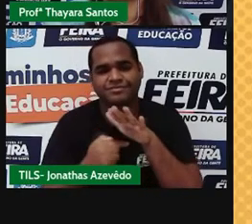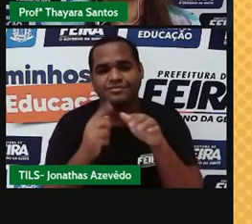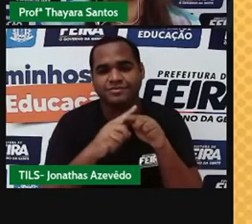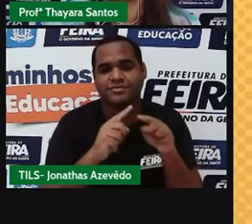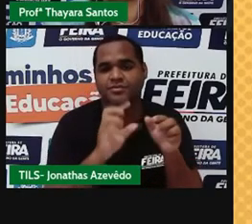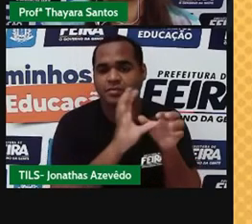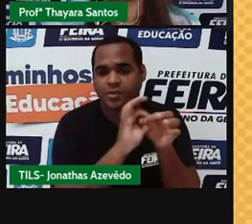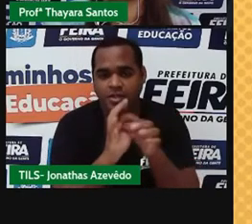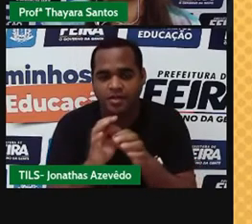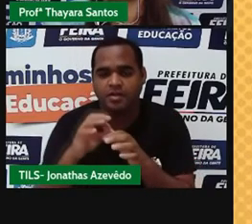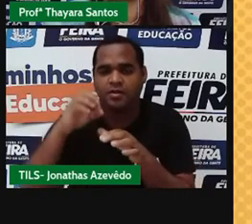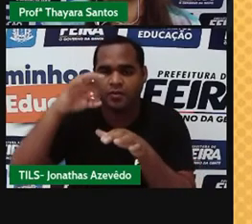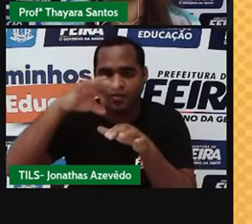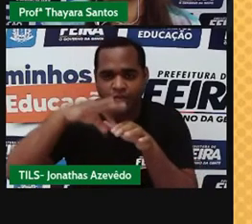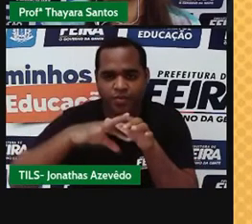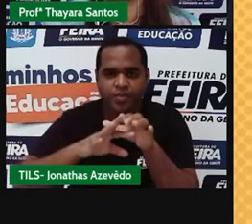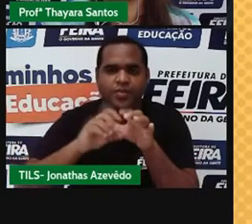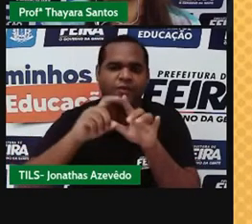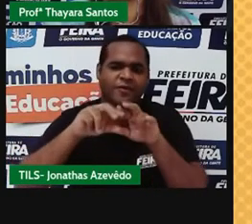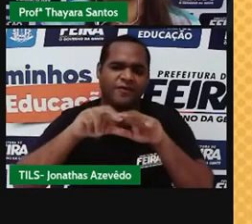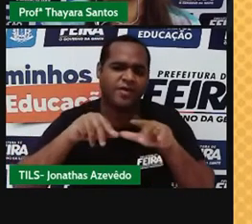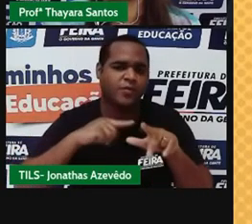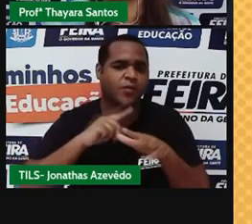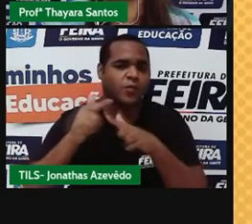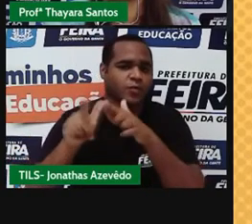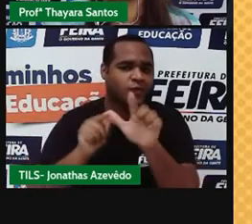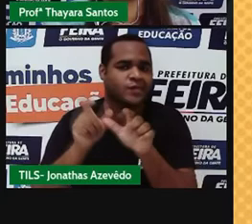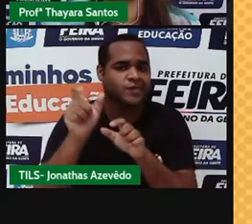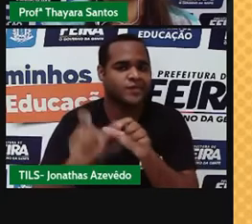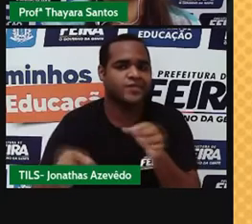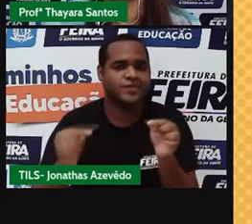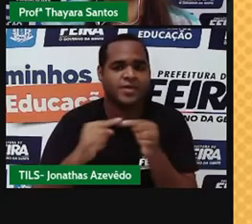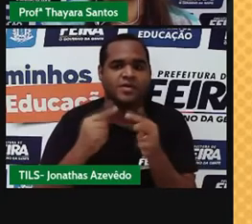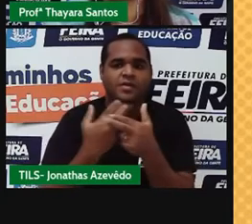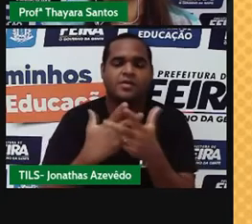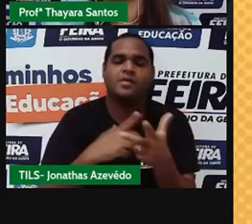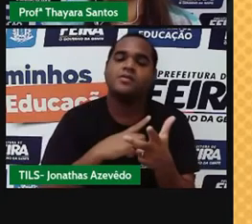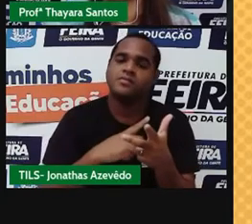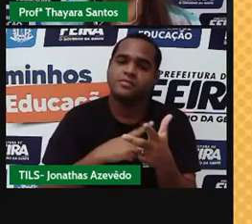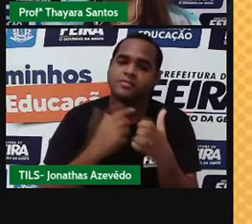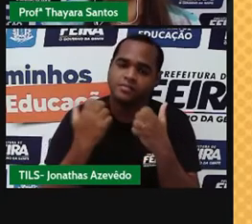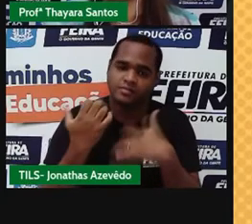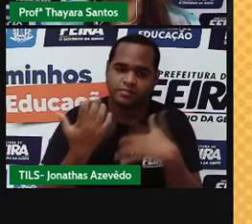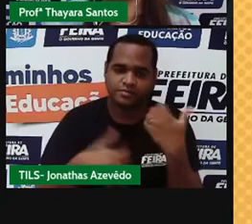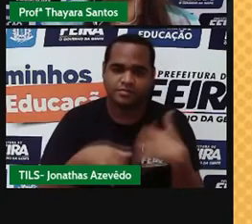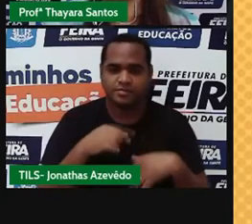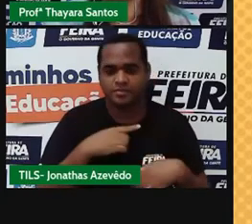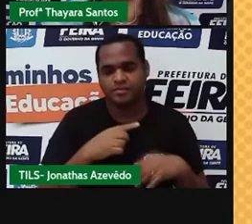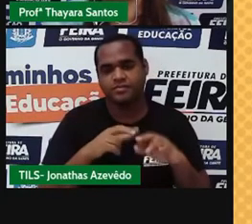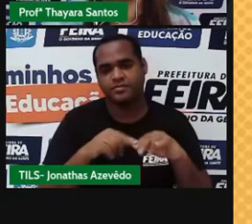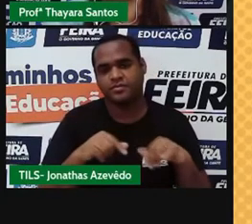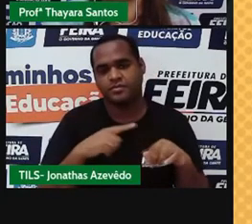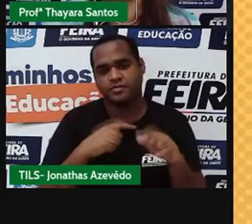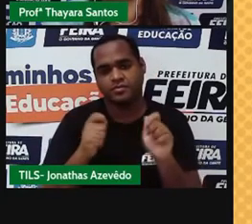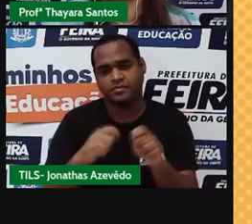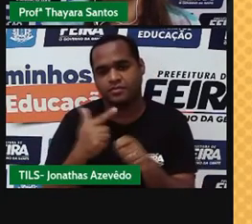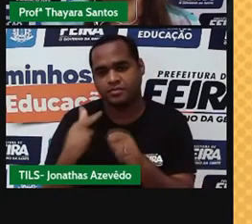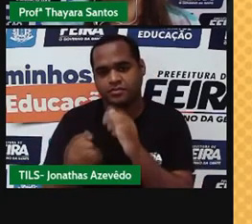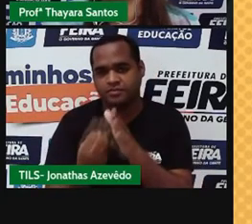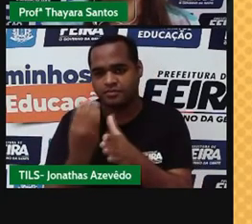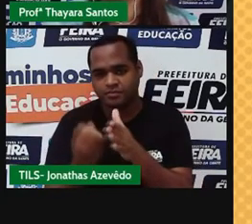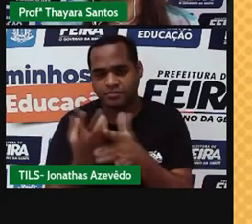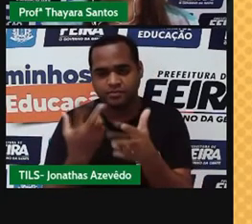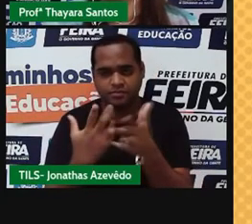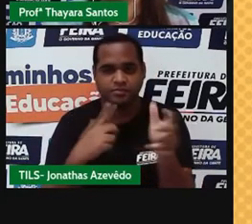filtros, membranas ou outro material com características que deixam passar algumas substâncias e retém outras. Essa